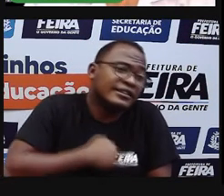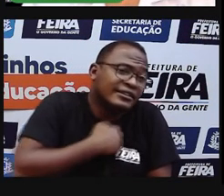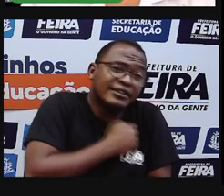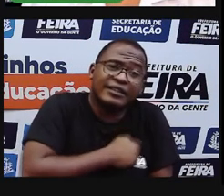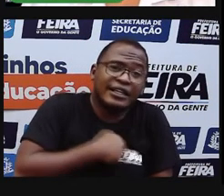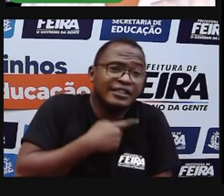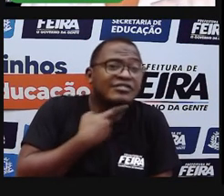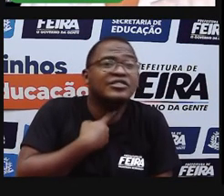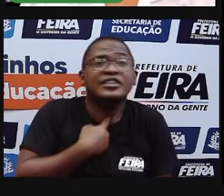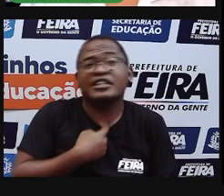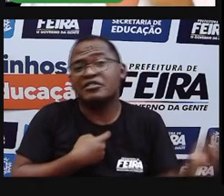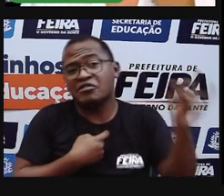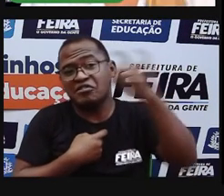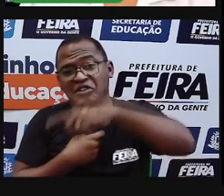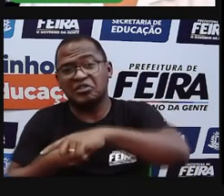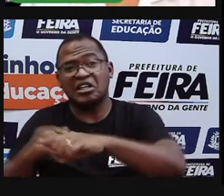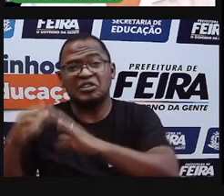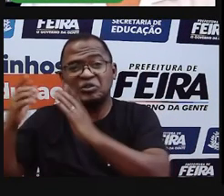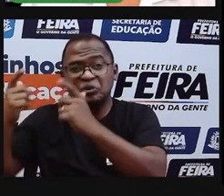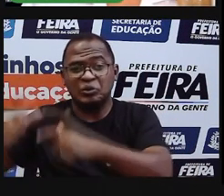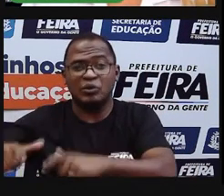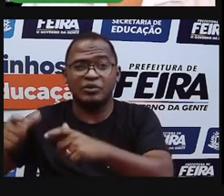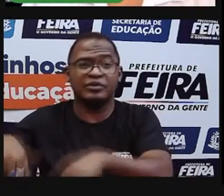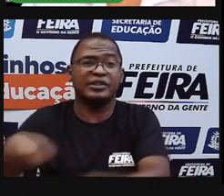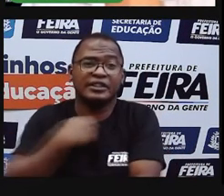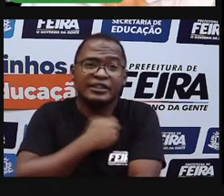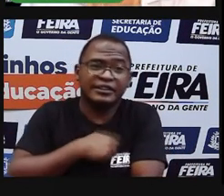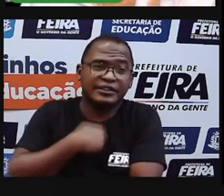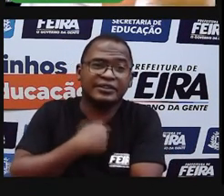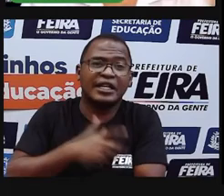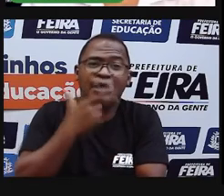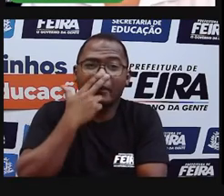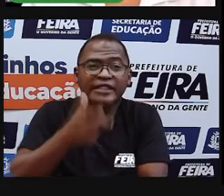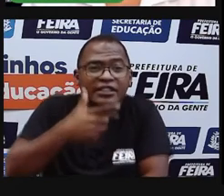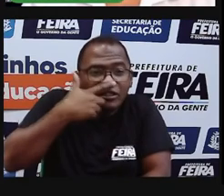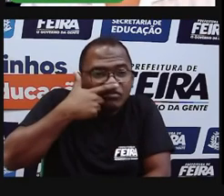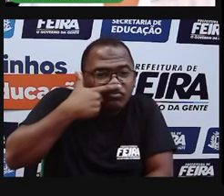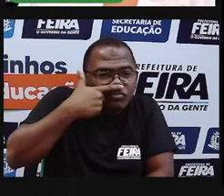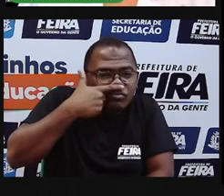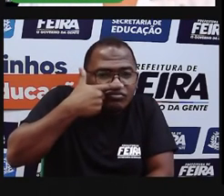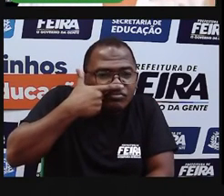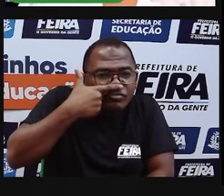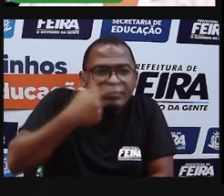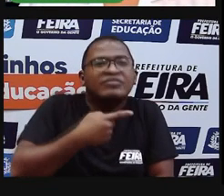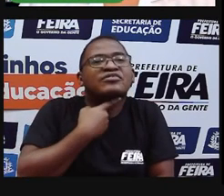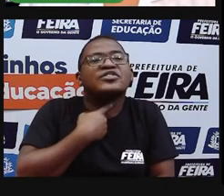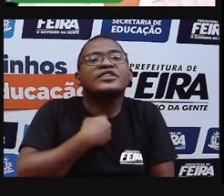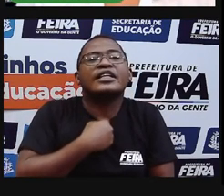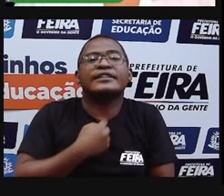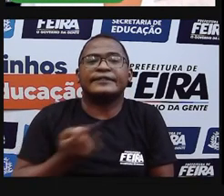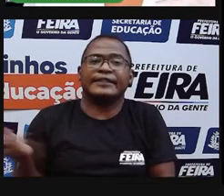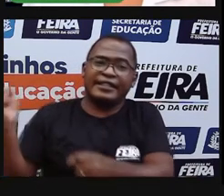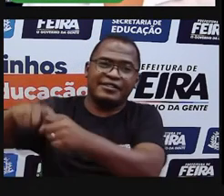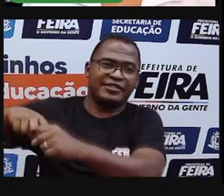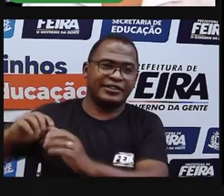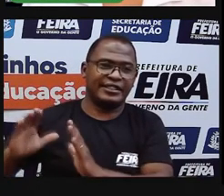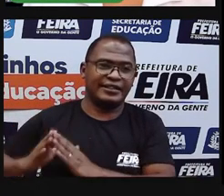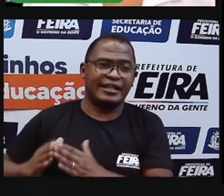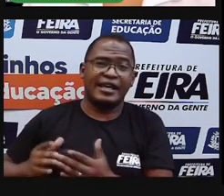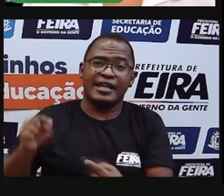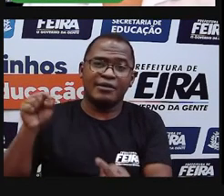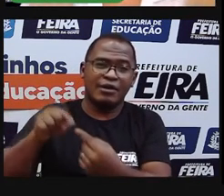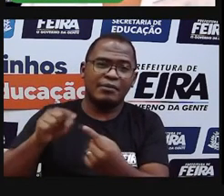ter essas lembranças tão boas, mas é a parte afetiva, é um cheiro, é um gosto, é uma comida. Então, minha terra tem palmeiras onde canta o